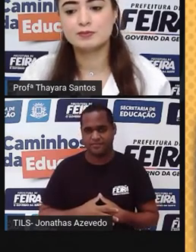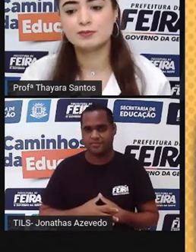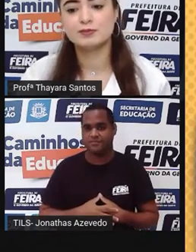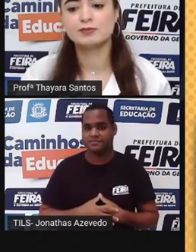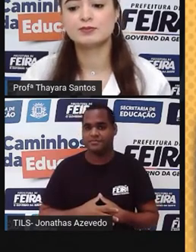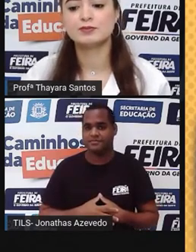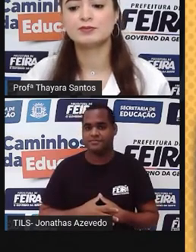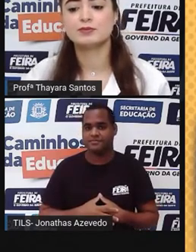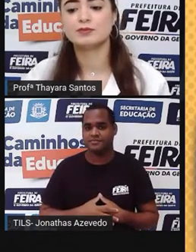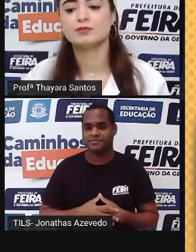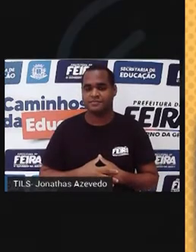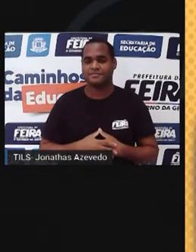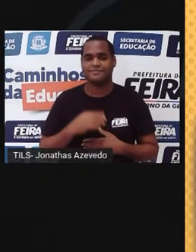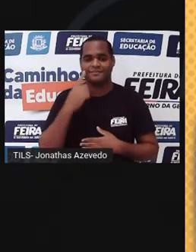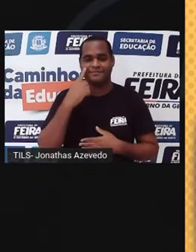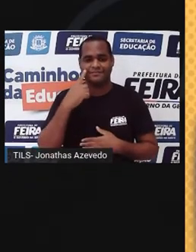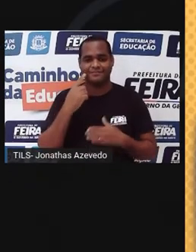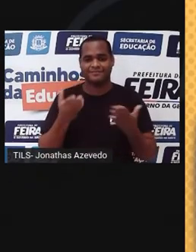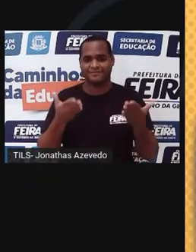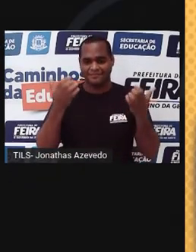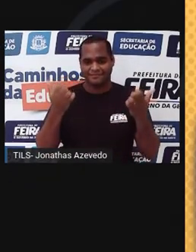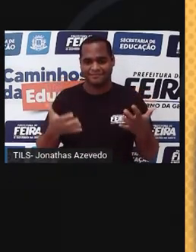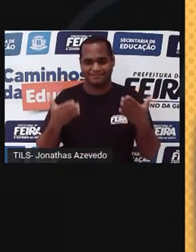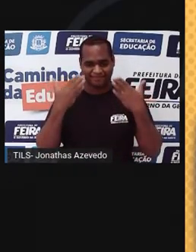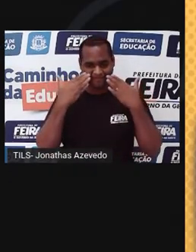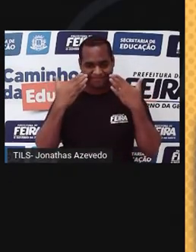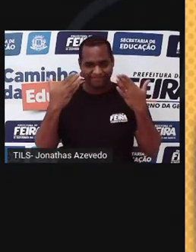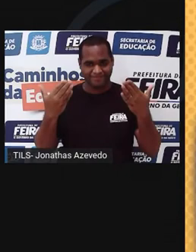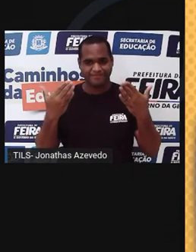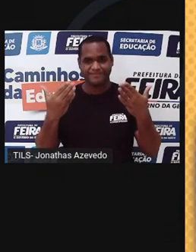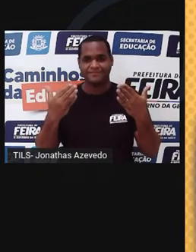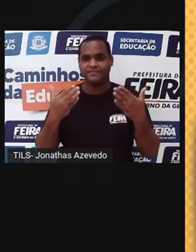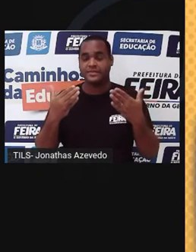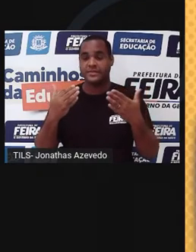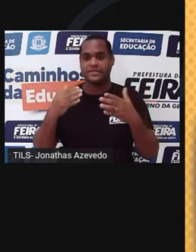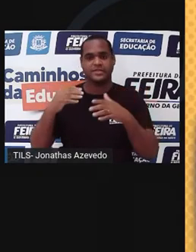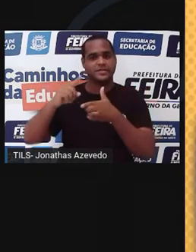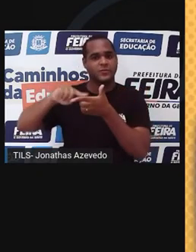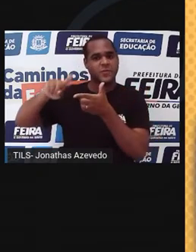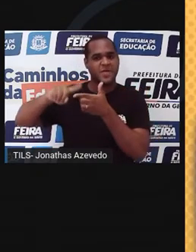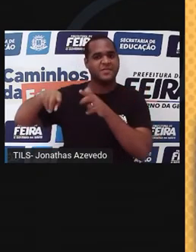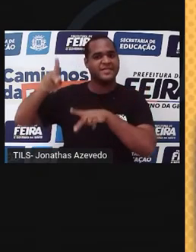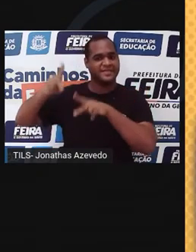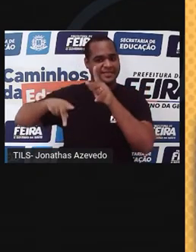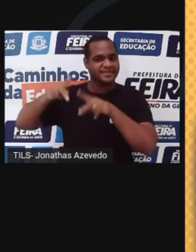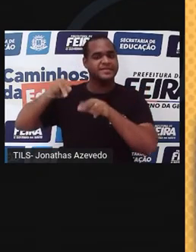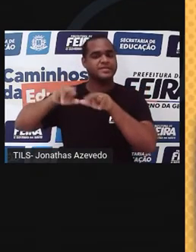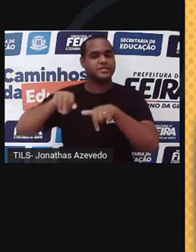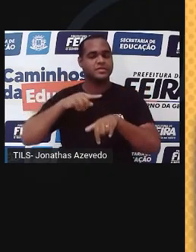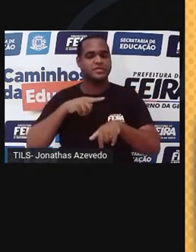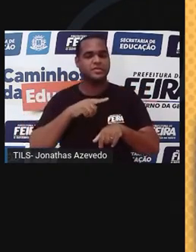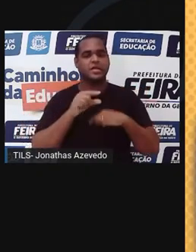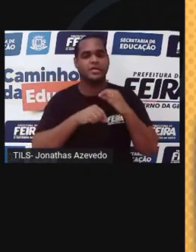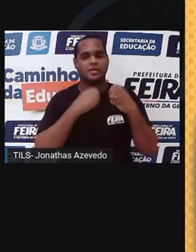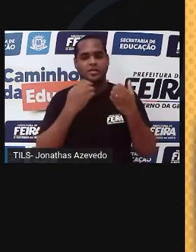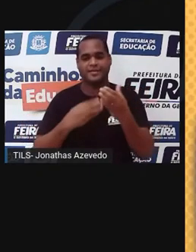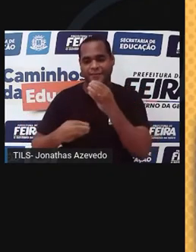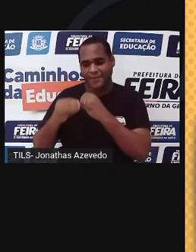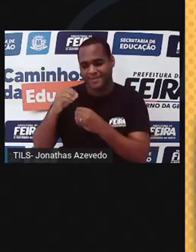Psycho, sua pegada mais leve, apresenta Polêmicas sobre transgênicos na alimentação.